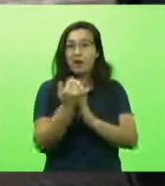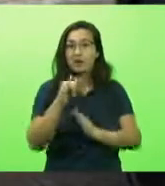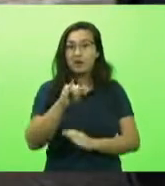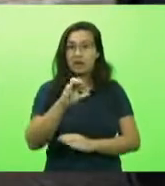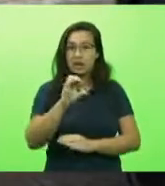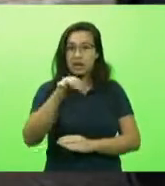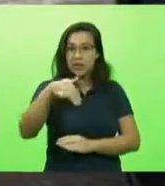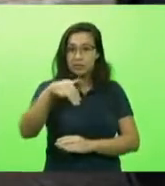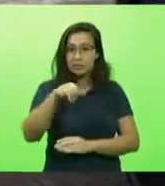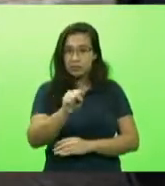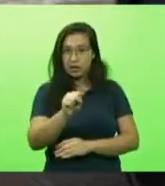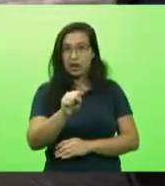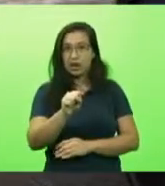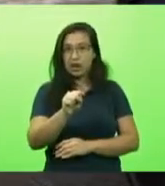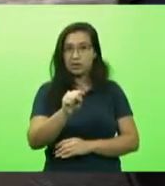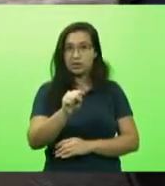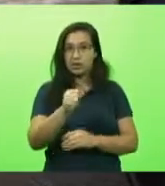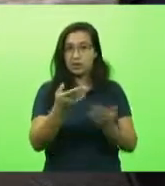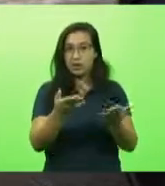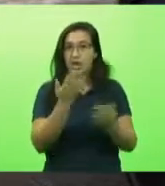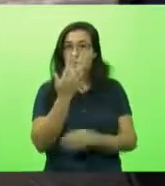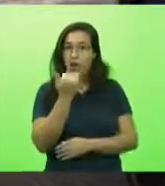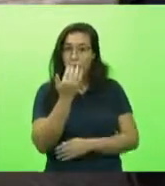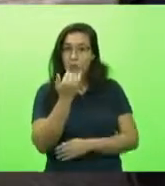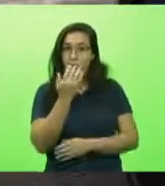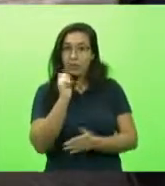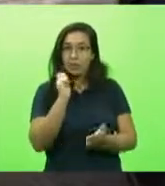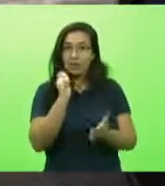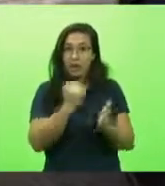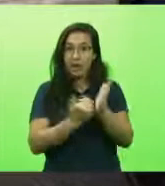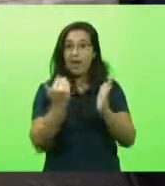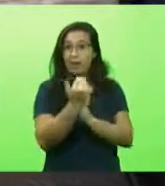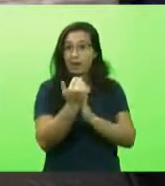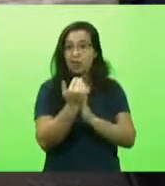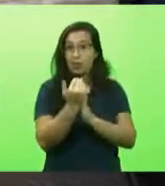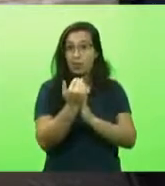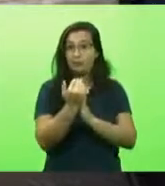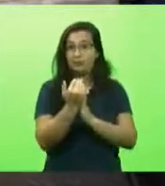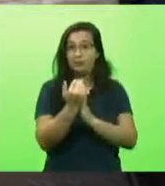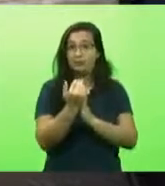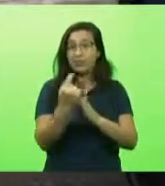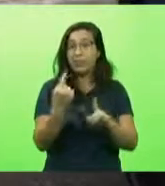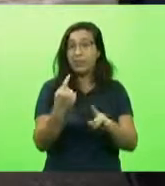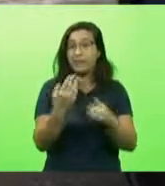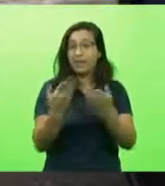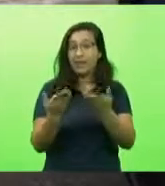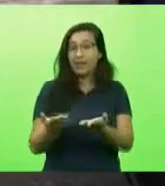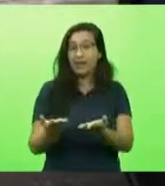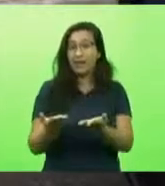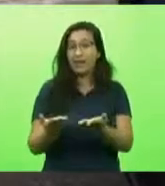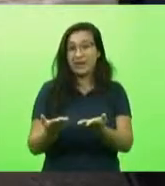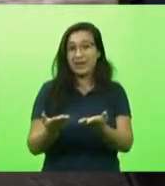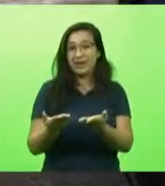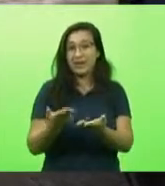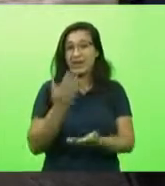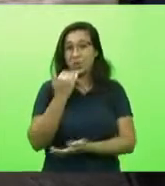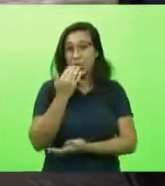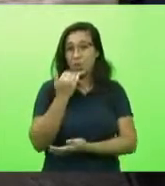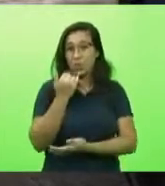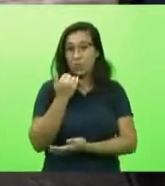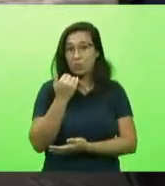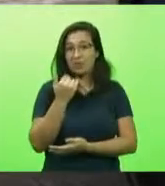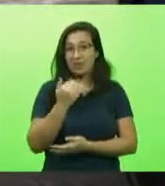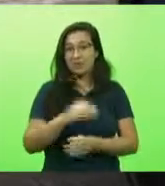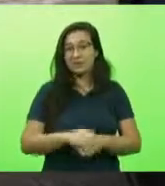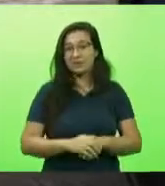foi maior. Tivemos que pagar mais impostos sobre aquilo que as pessoas consomem. E se comemora em